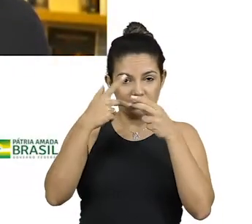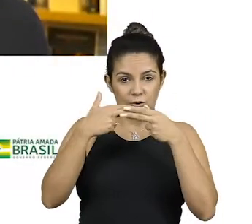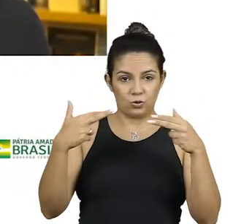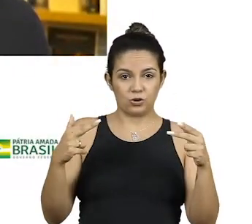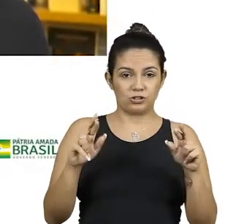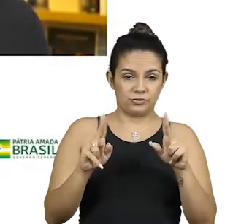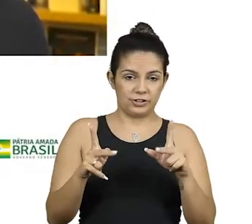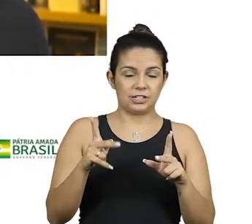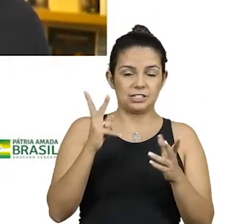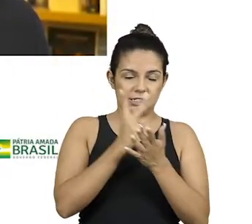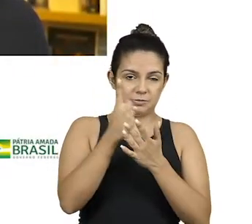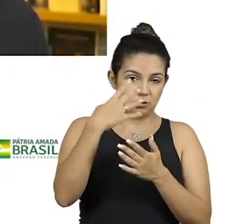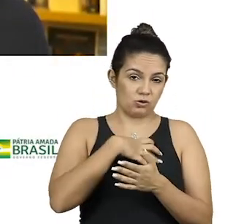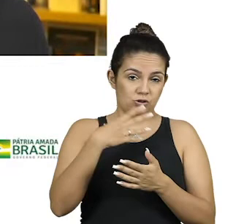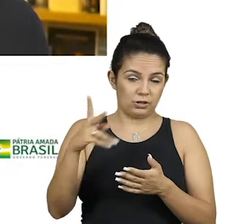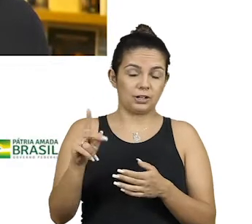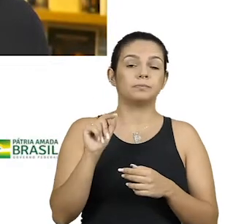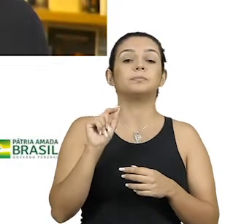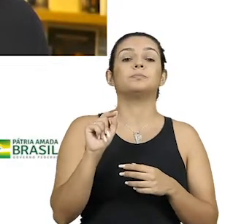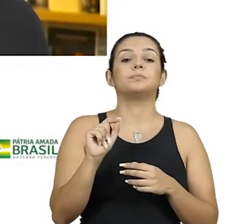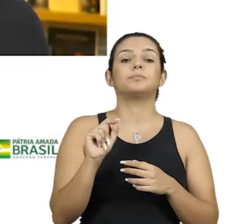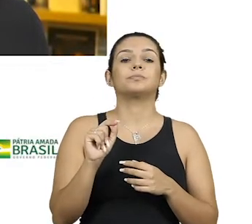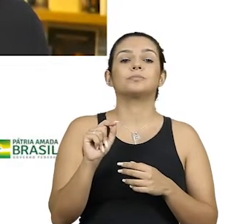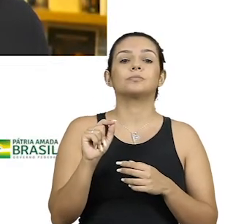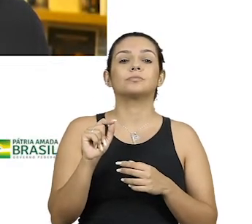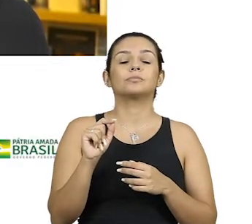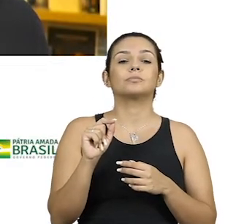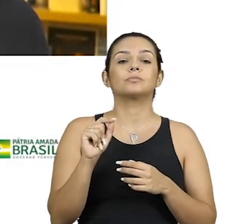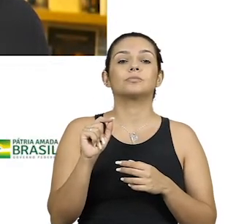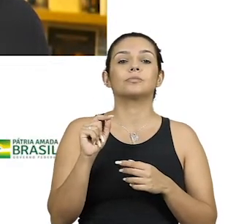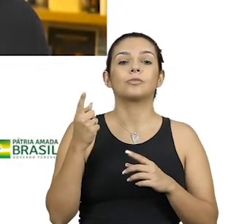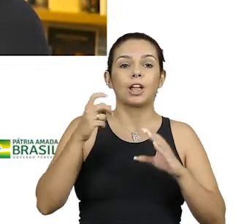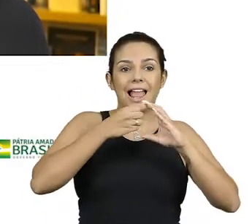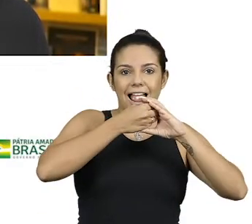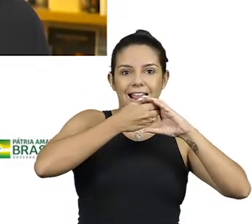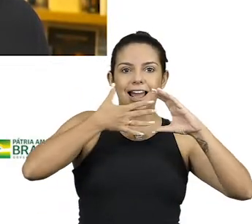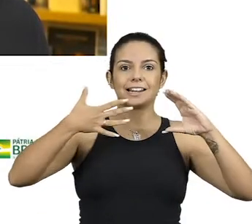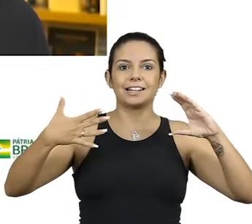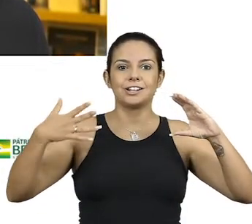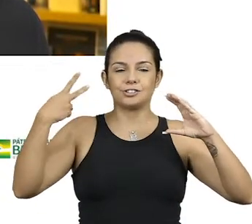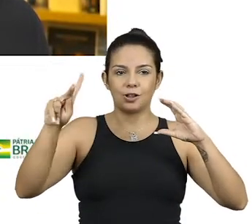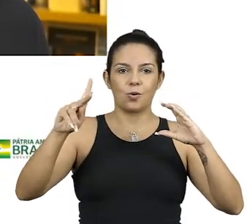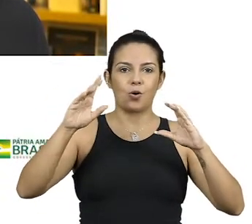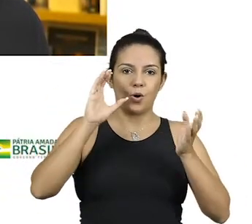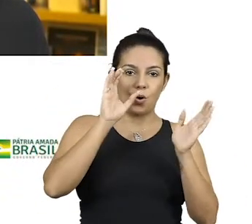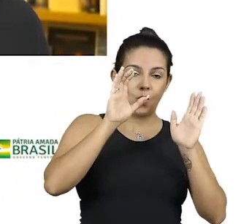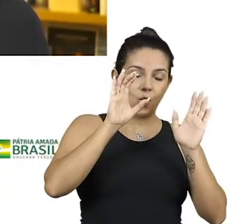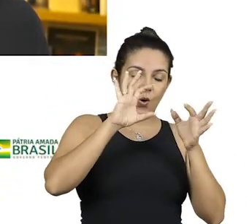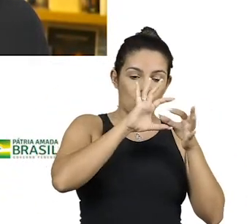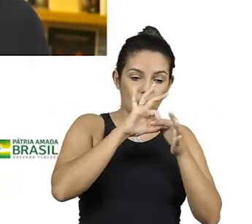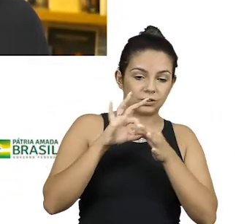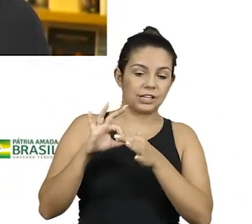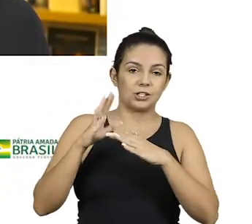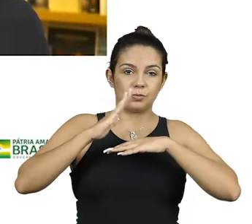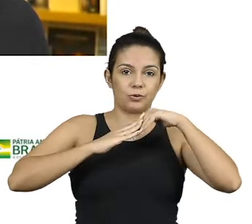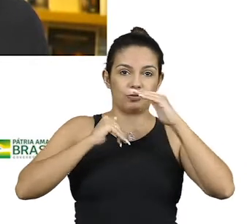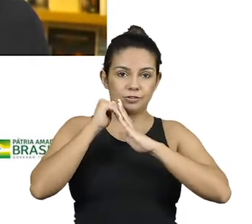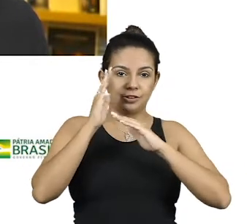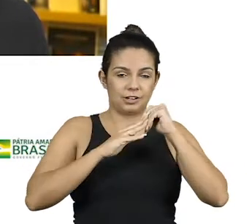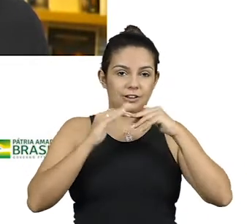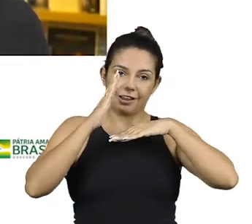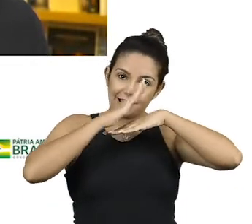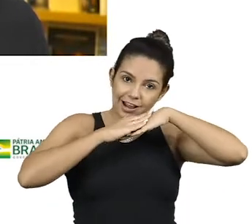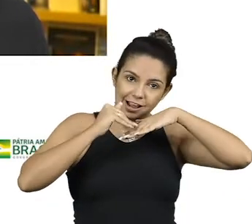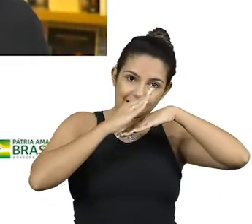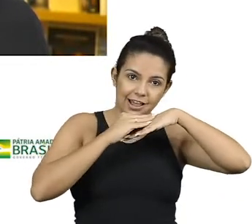característica sua. Sabe o quê? Você joga no seu contexto profissional afeto. Isso.